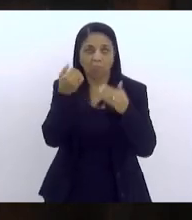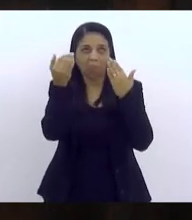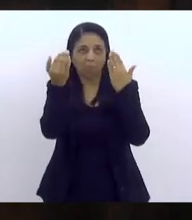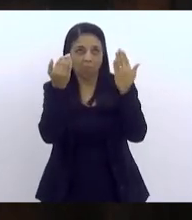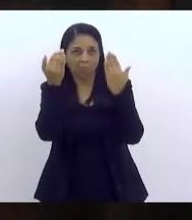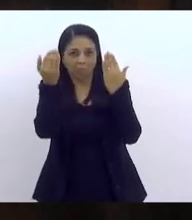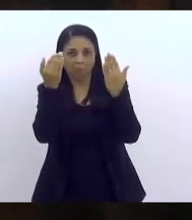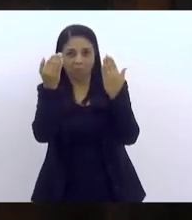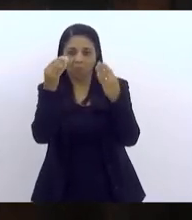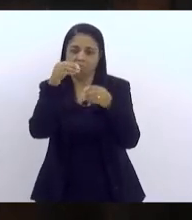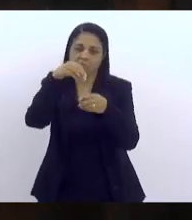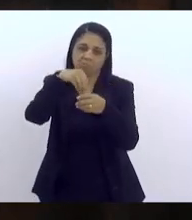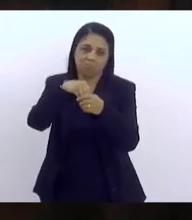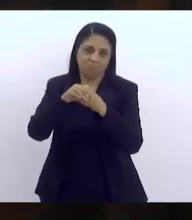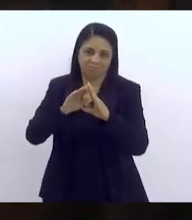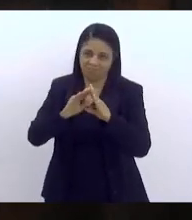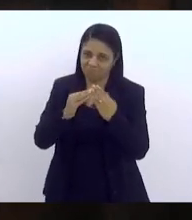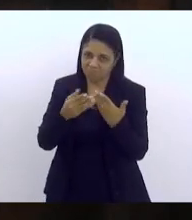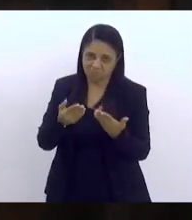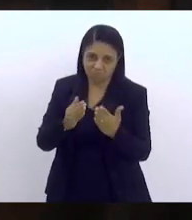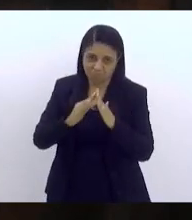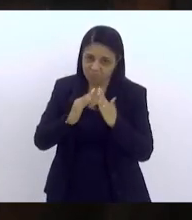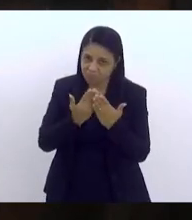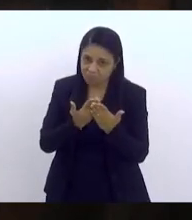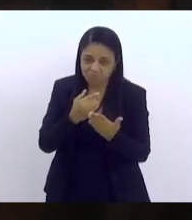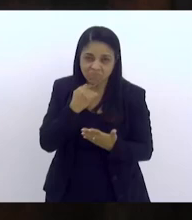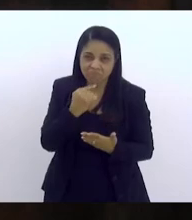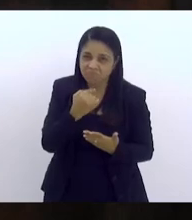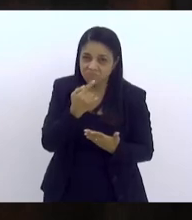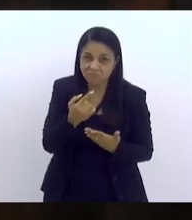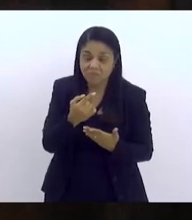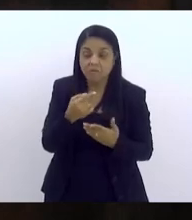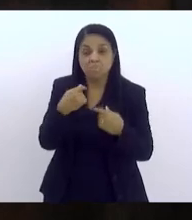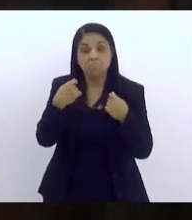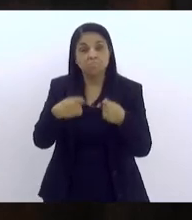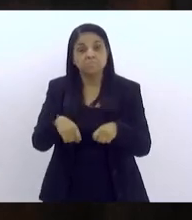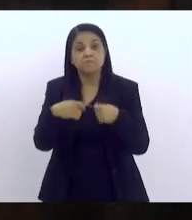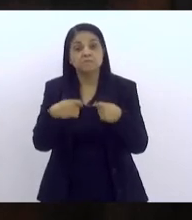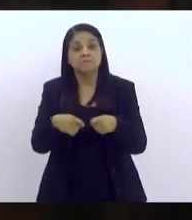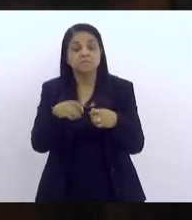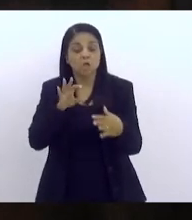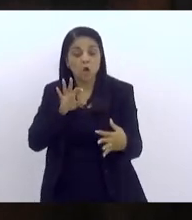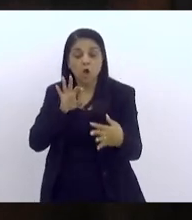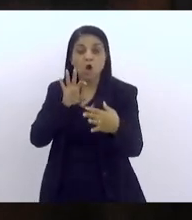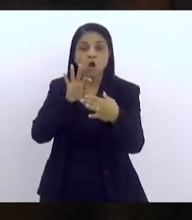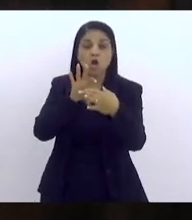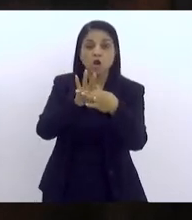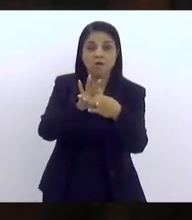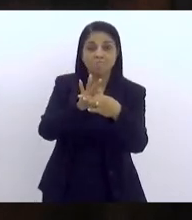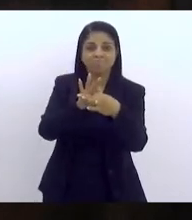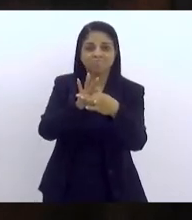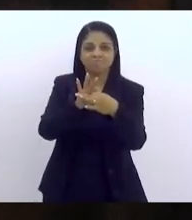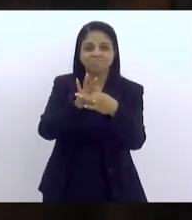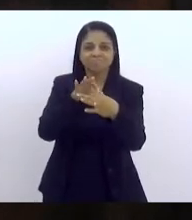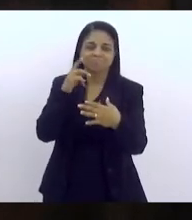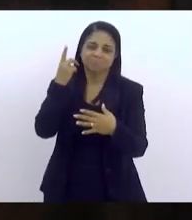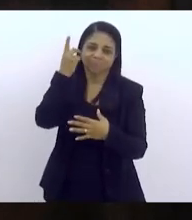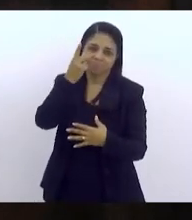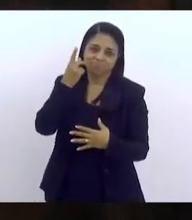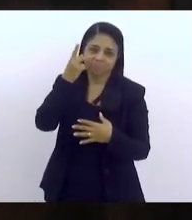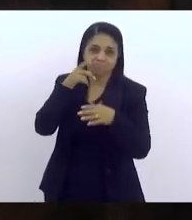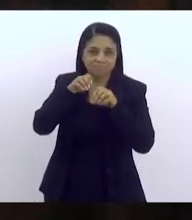esses centros sociais dentro da escola, se nós não estivermos também conectados a uma política